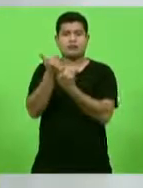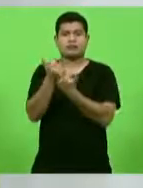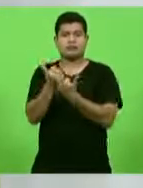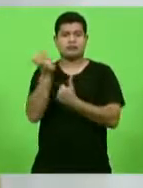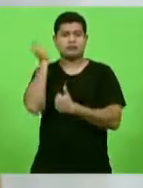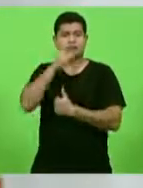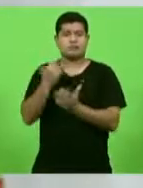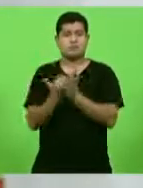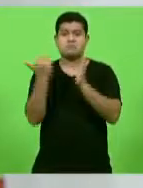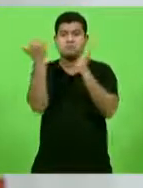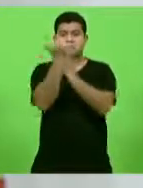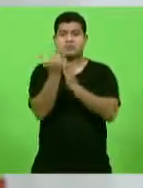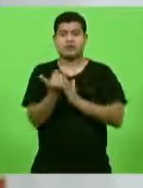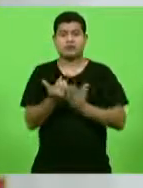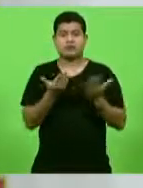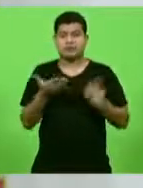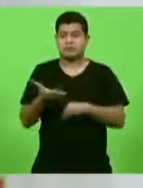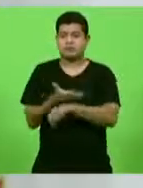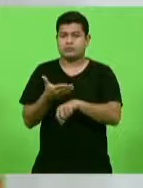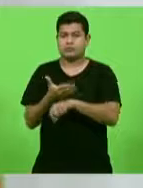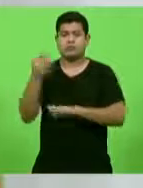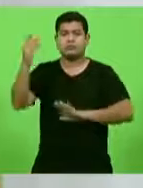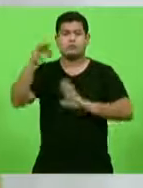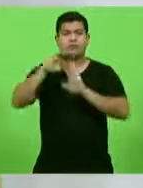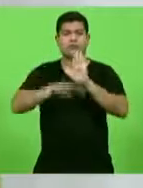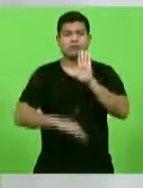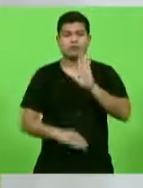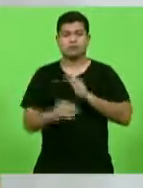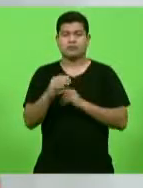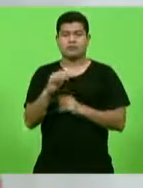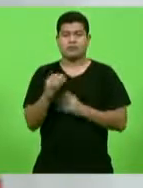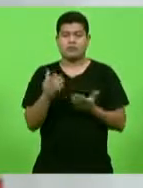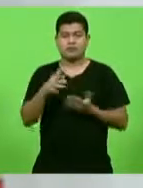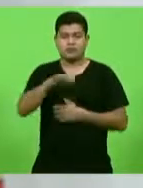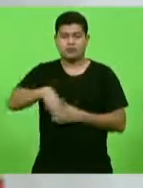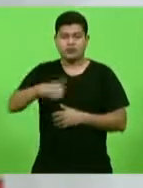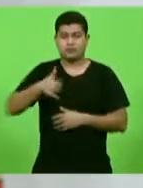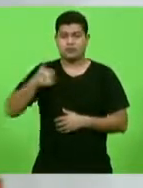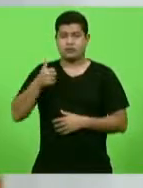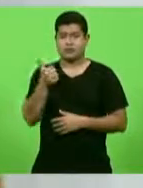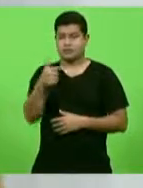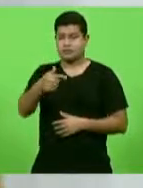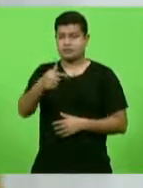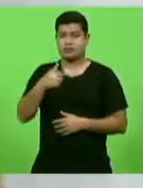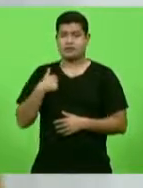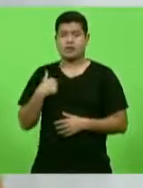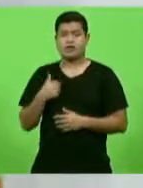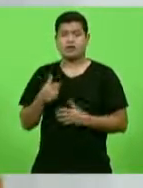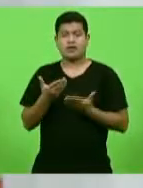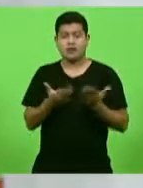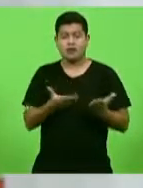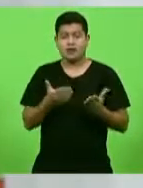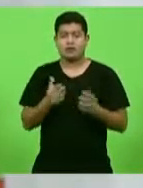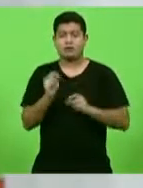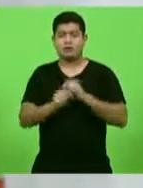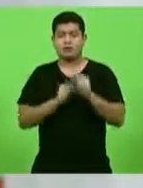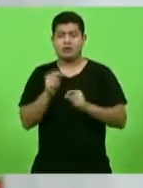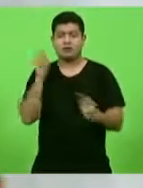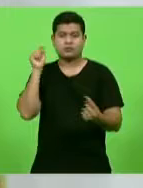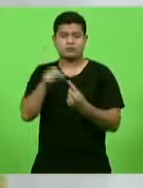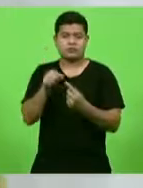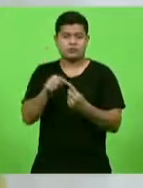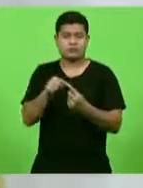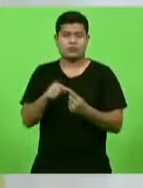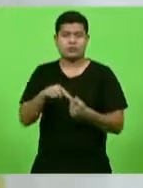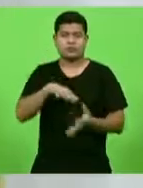programa Geração 17, que inspira jovens a atingir metas de desenvolvimento sustentável e, por